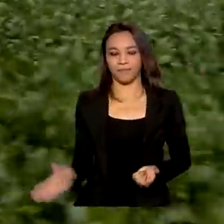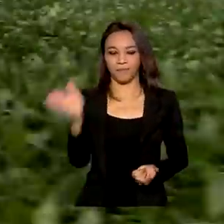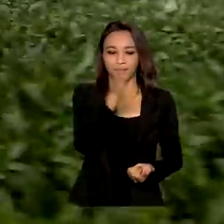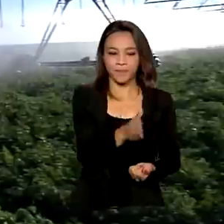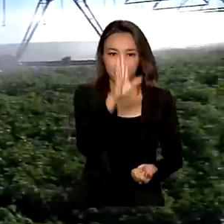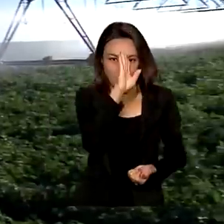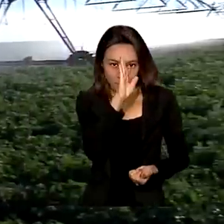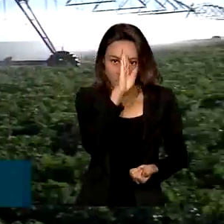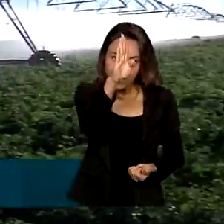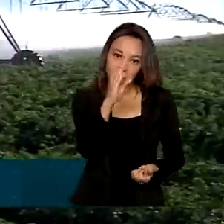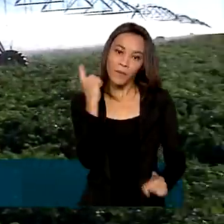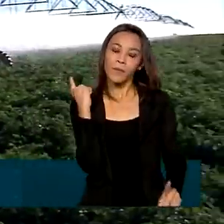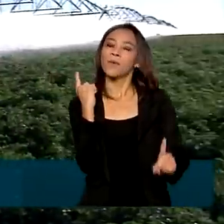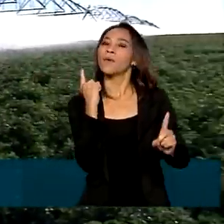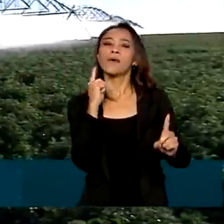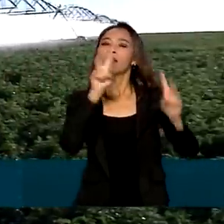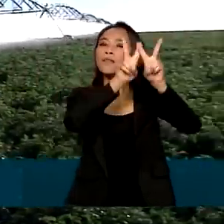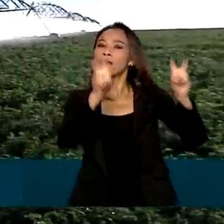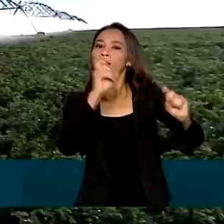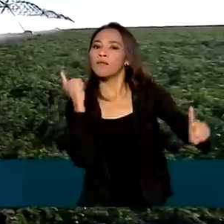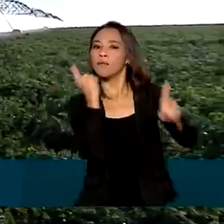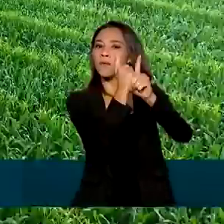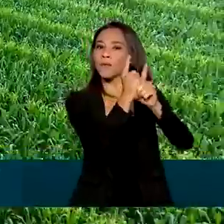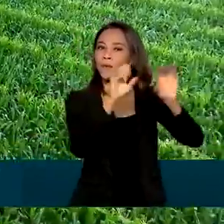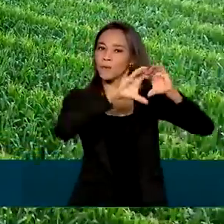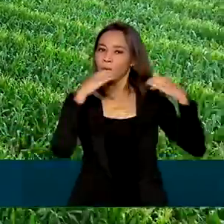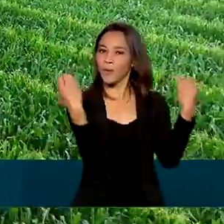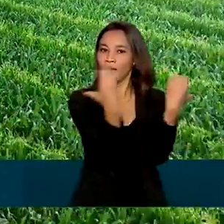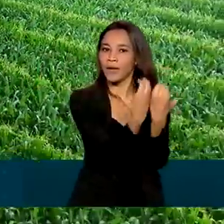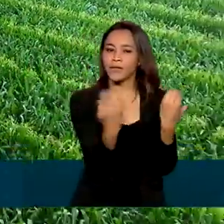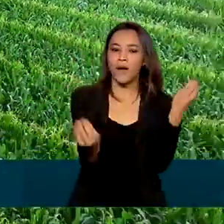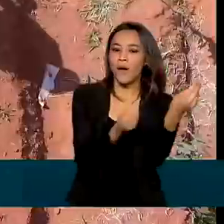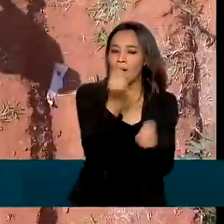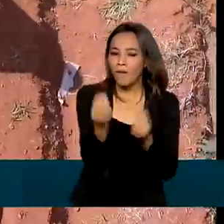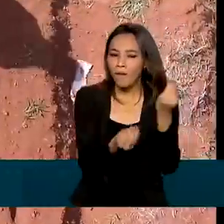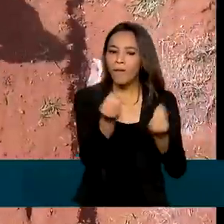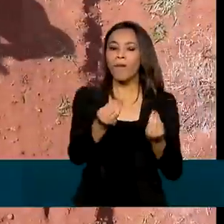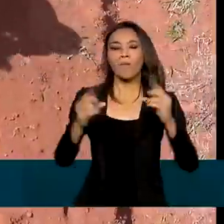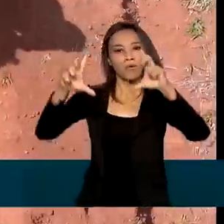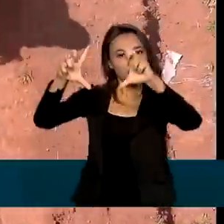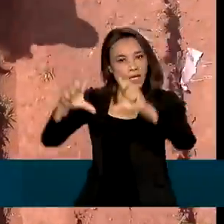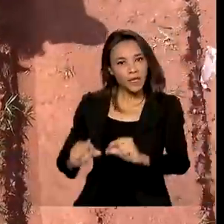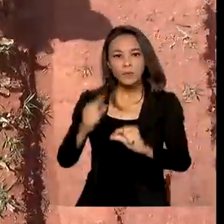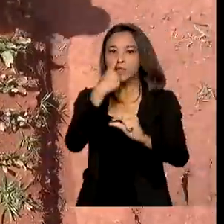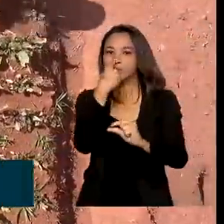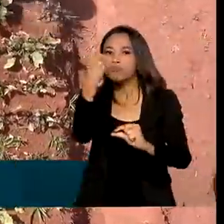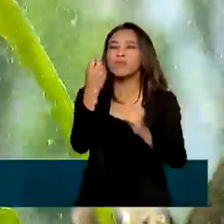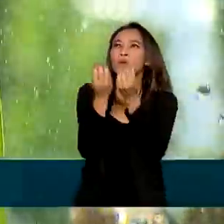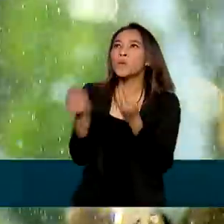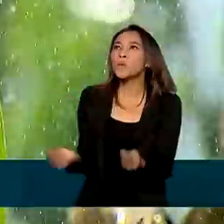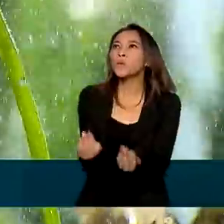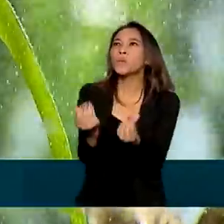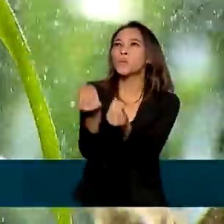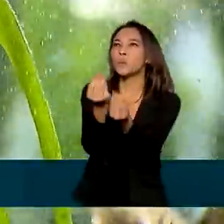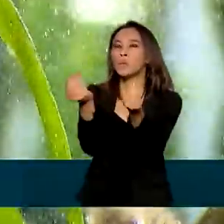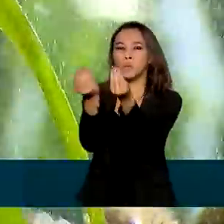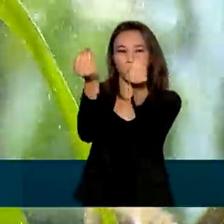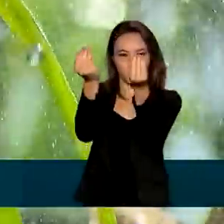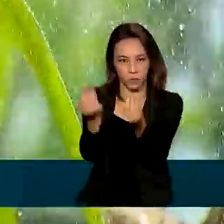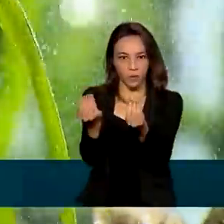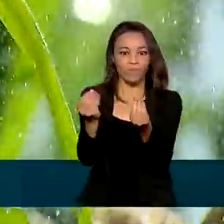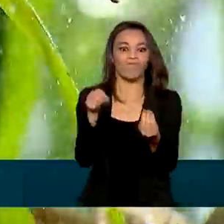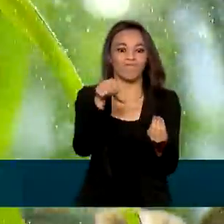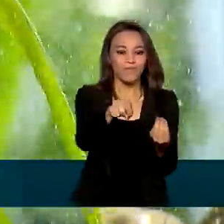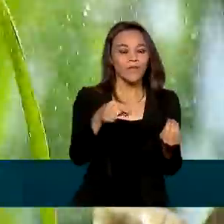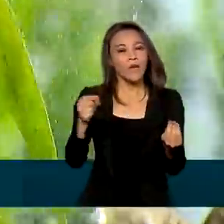assunto do Congresso foi como o agronegócio pode ajudar a reduzir as emissões de gases de efeito estufa no meio ambiente, com